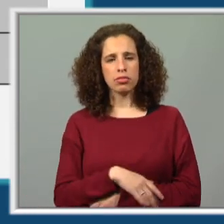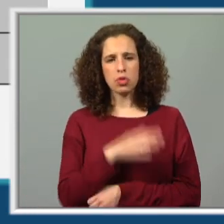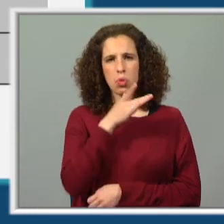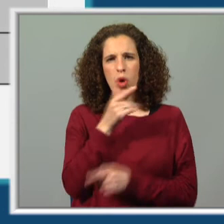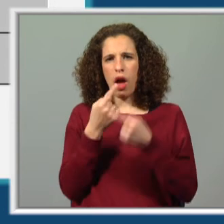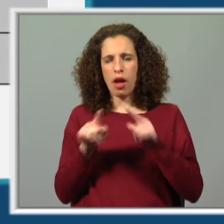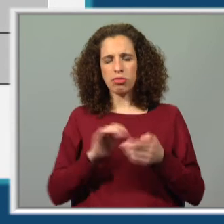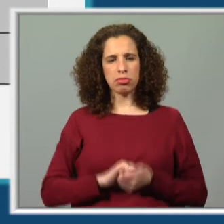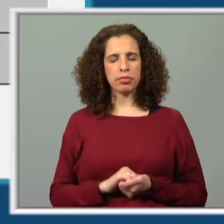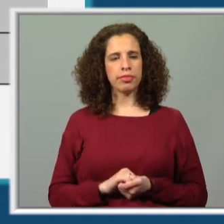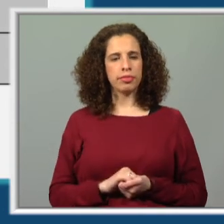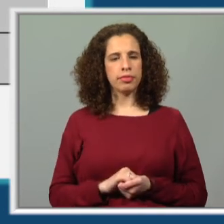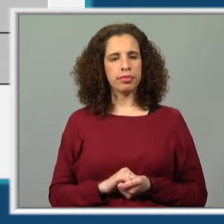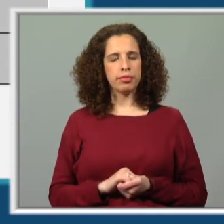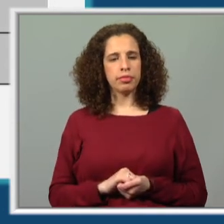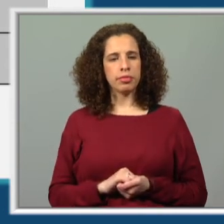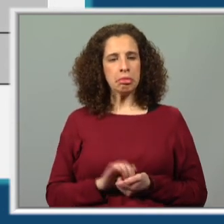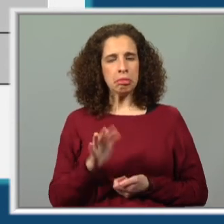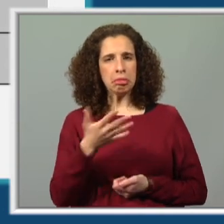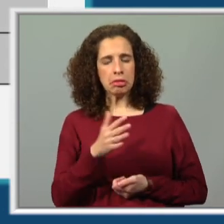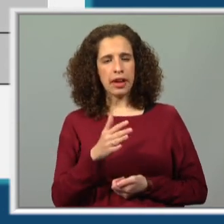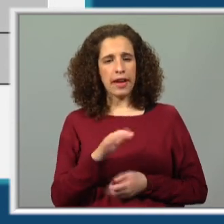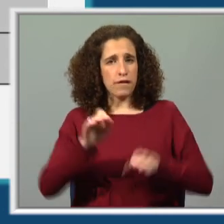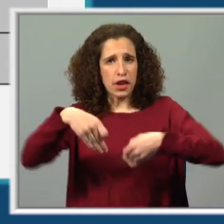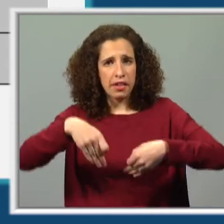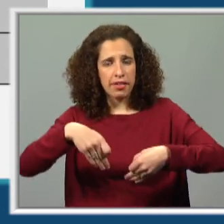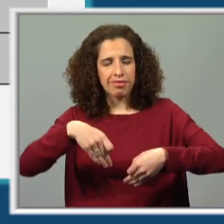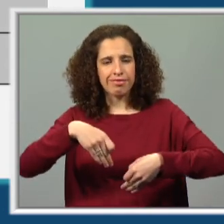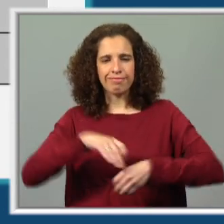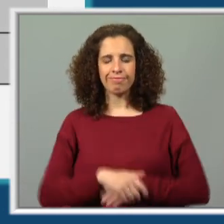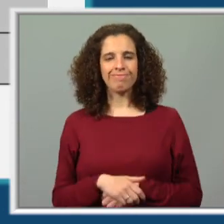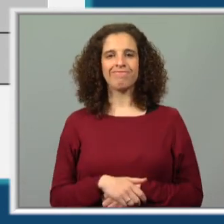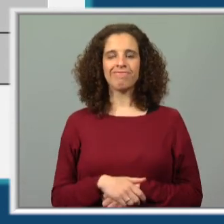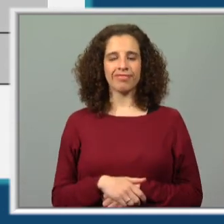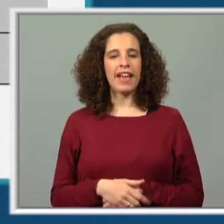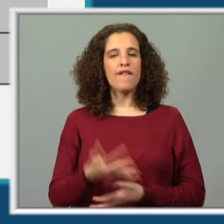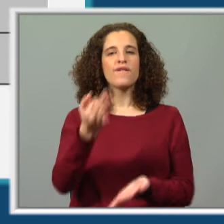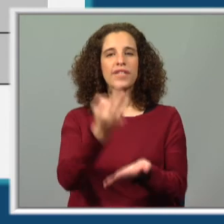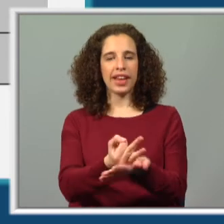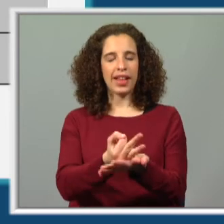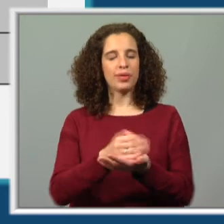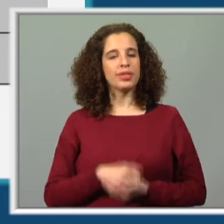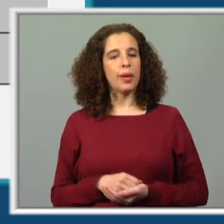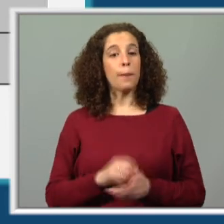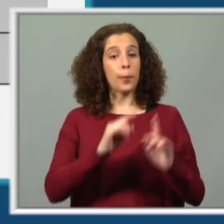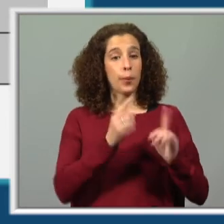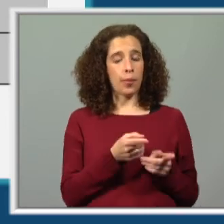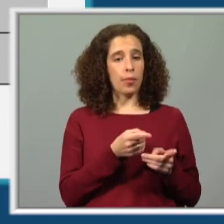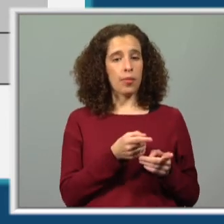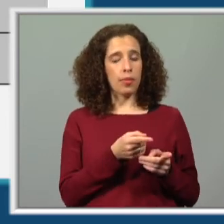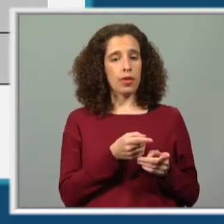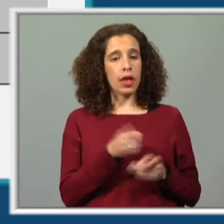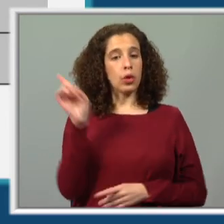tonalidade diferente. Será que quer dizer fim? Pois, muito bem, feriado. Então, iniciava no dia